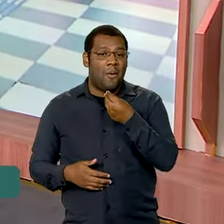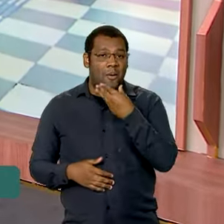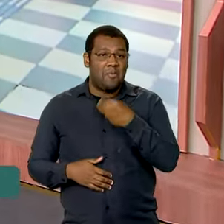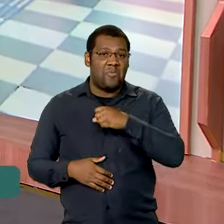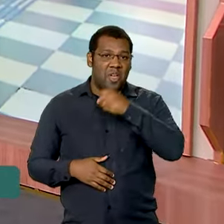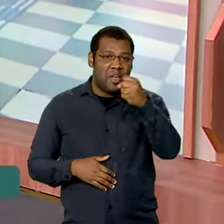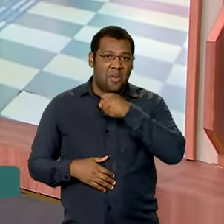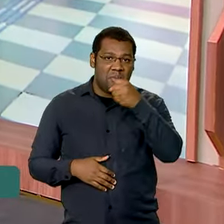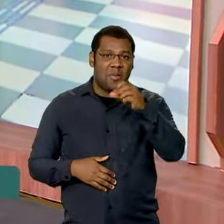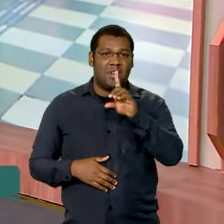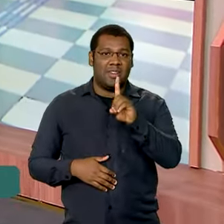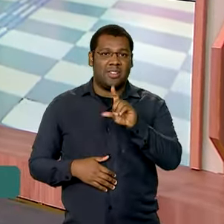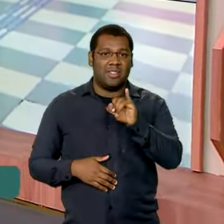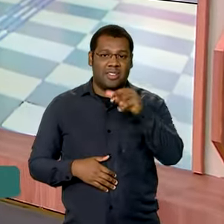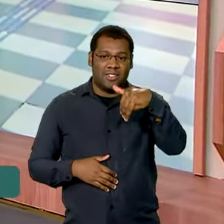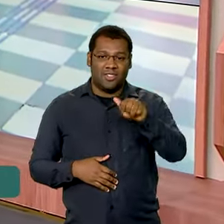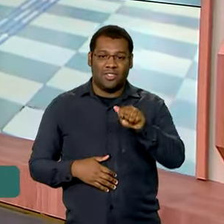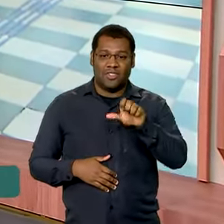Bom dia, Dimas.